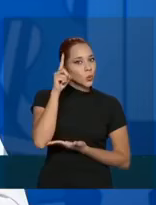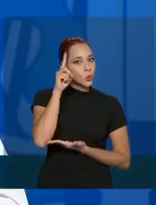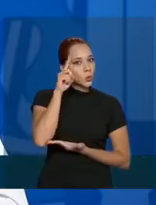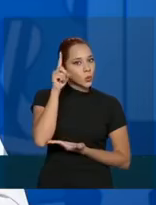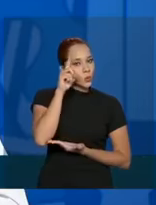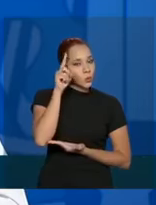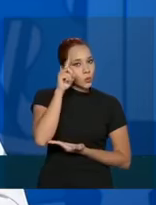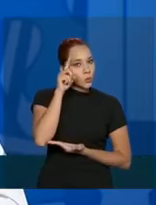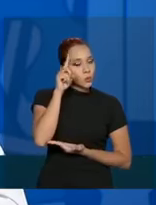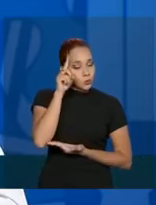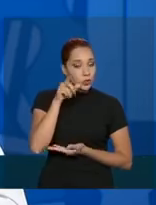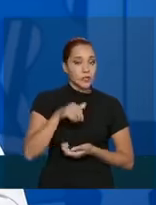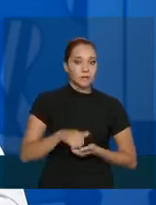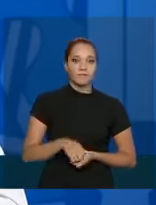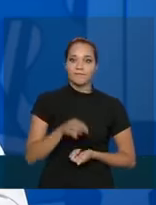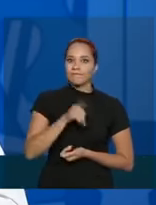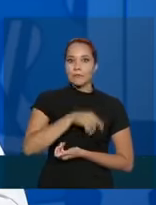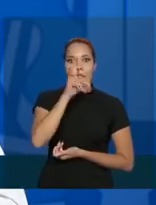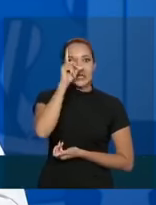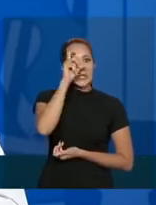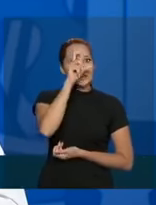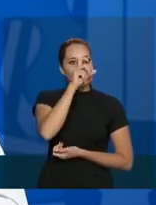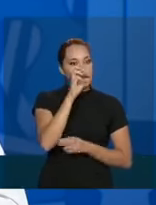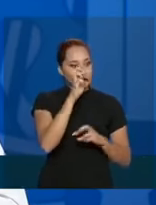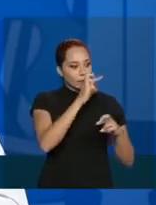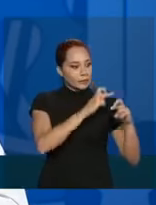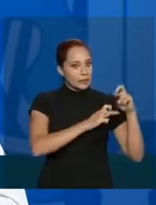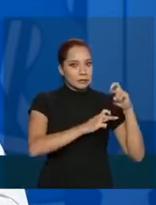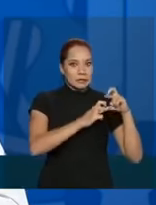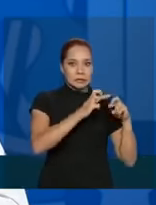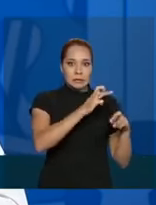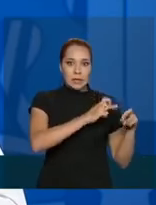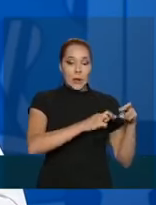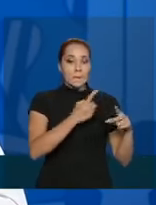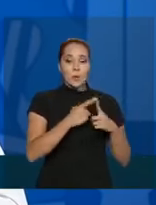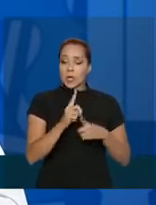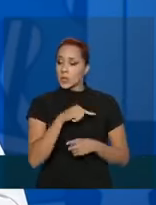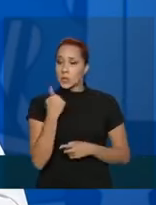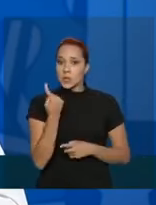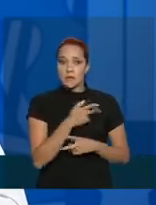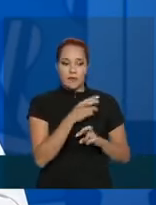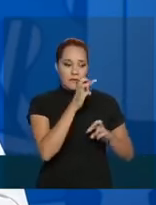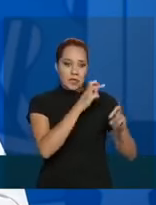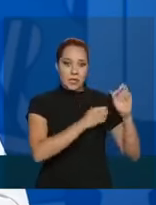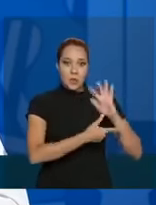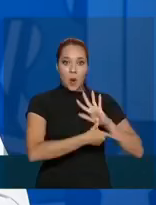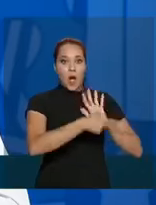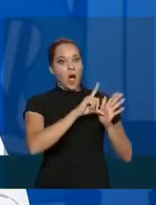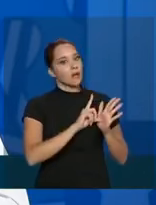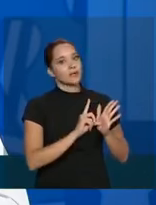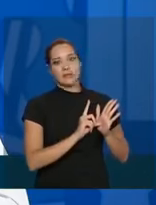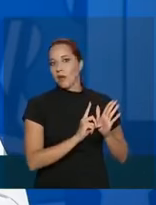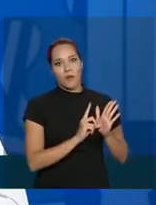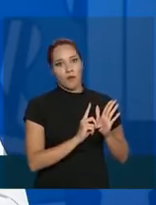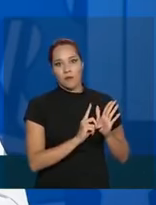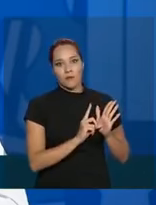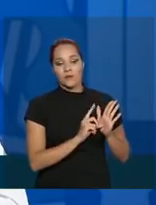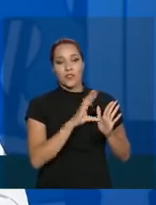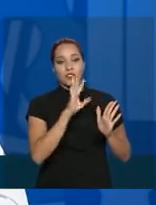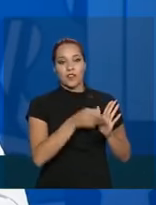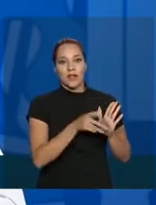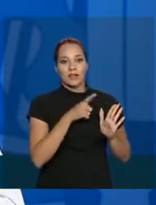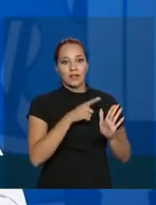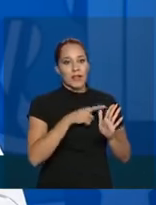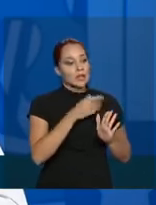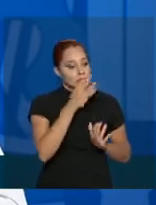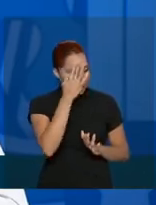É muito difícil fiscalizar, porque nós não estamos fazendo a fiscalização prévia. Nós estamos partindo do